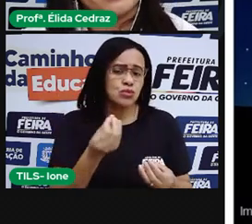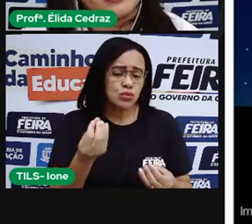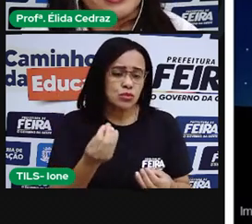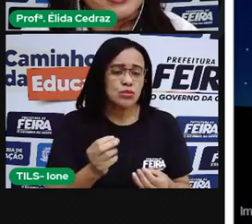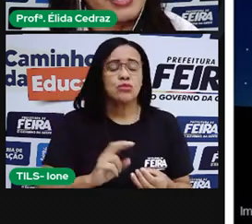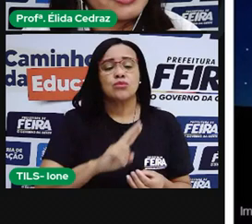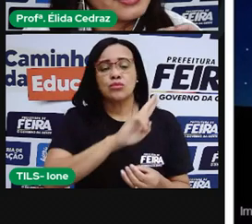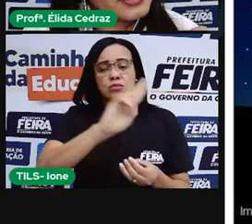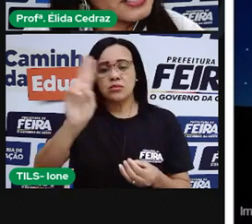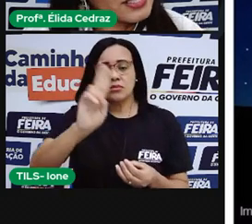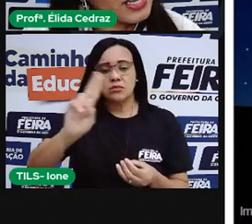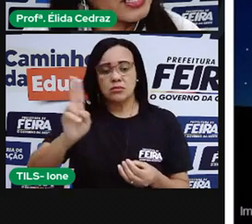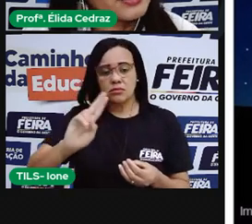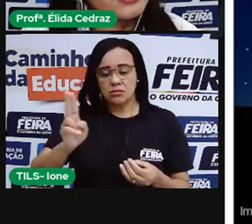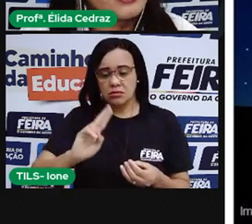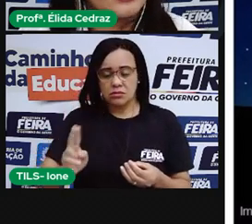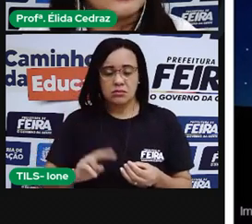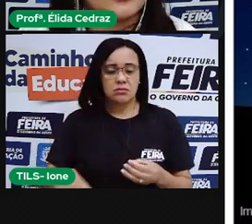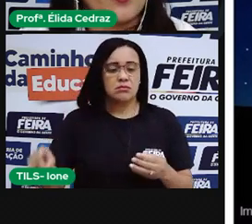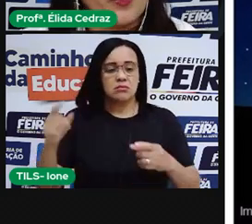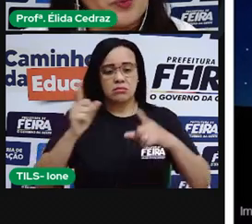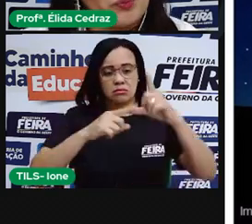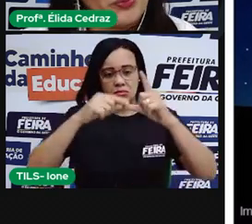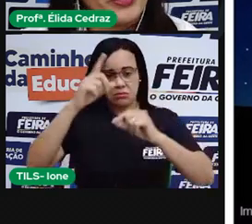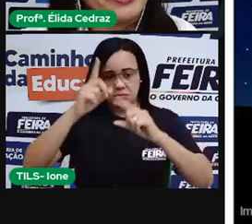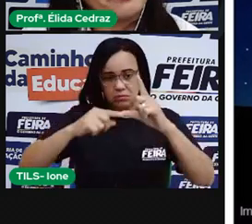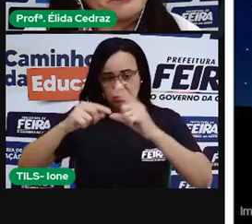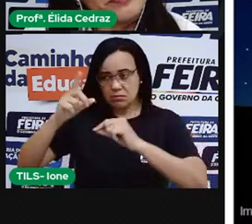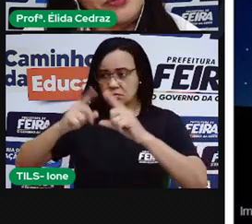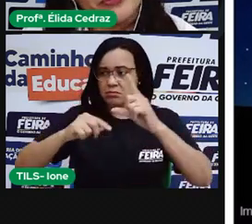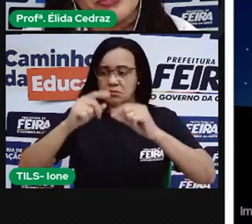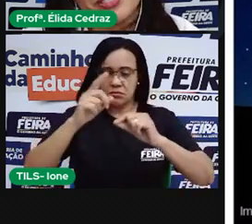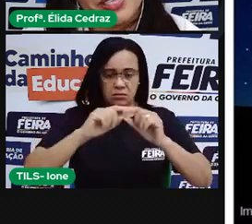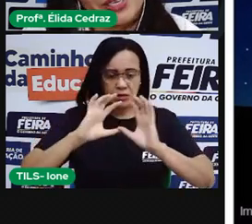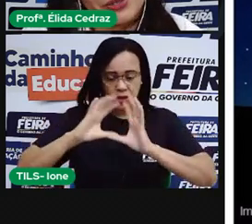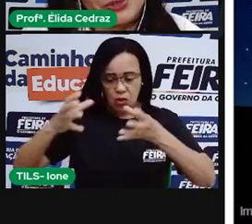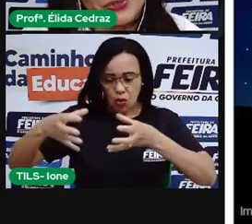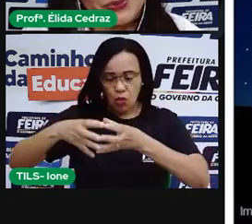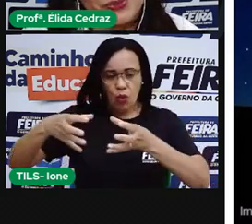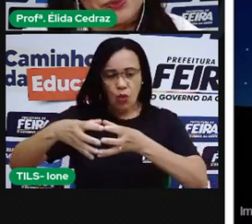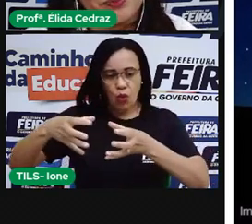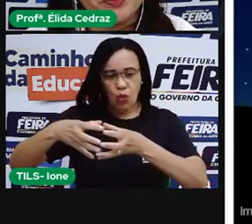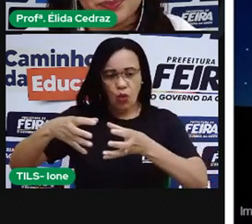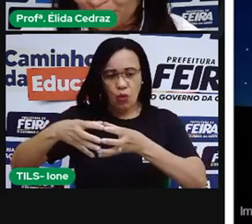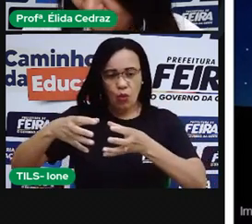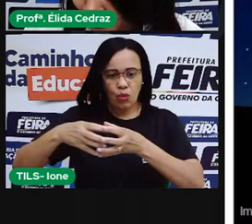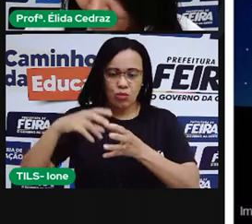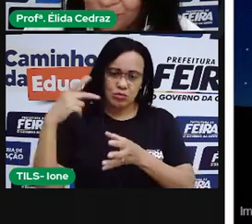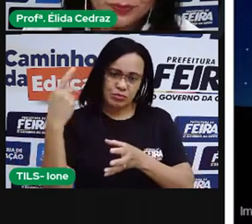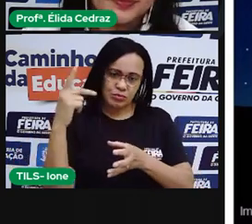nomes das estrelas que compõem o Cruzeiro do Sul.